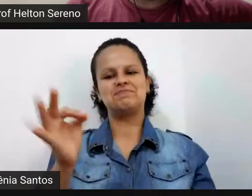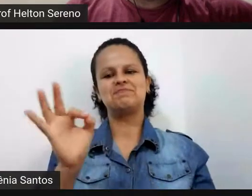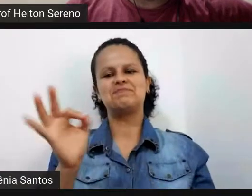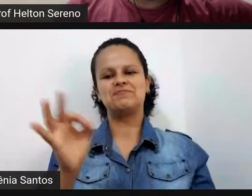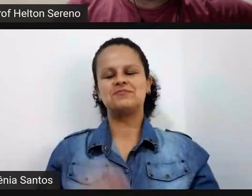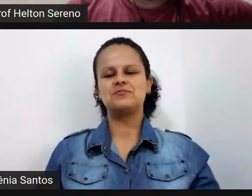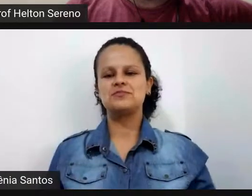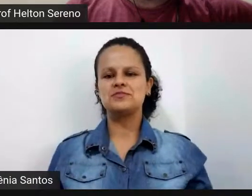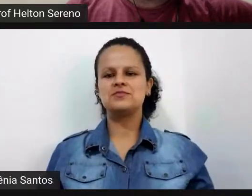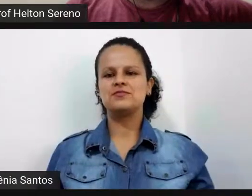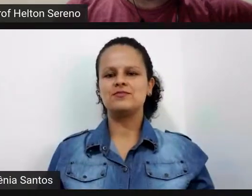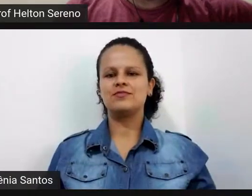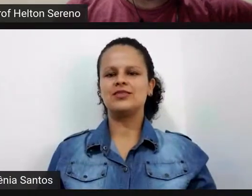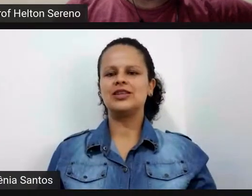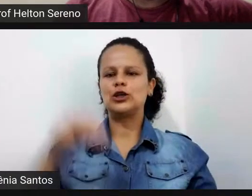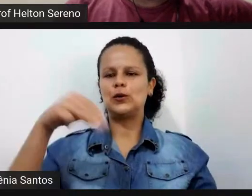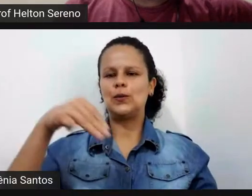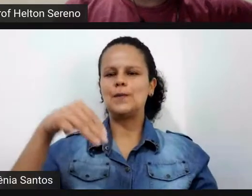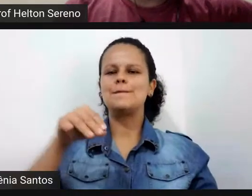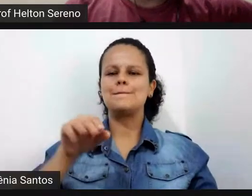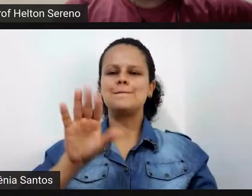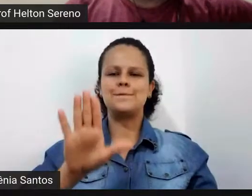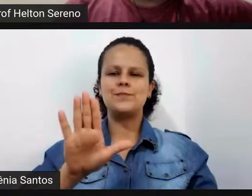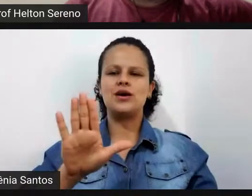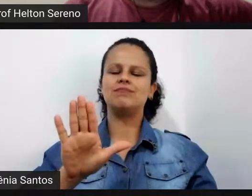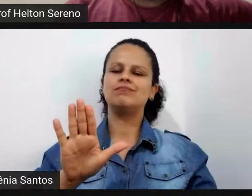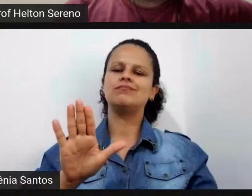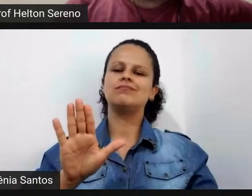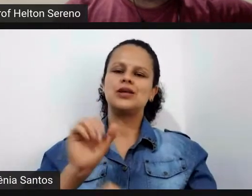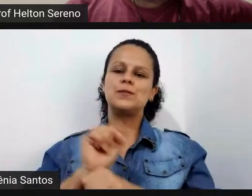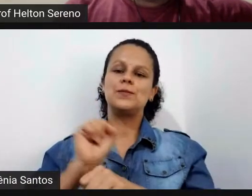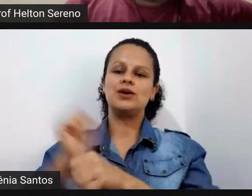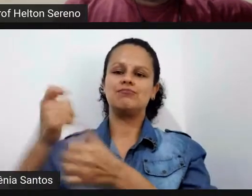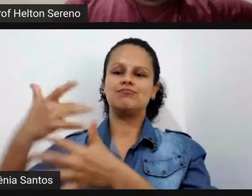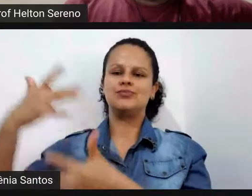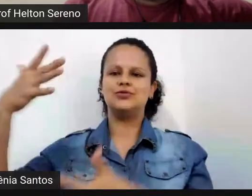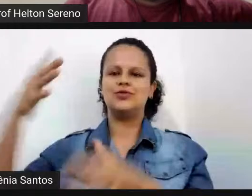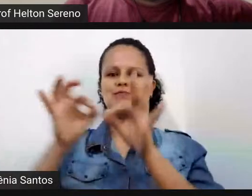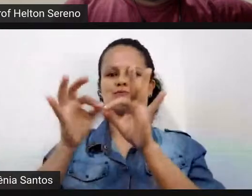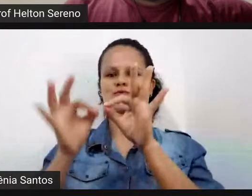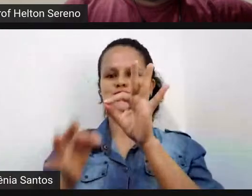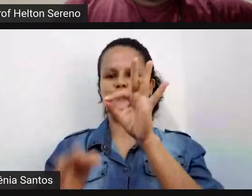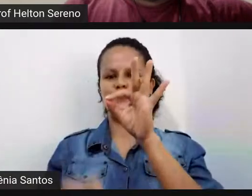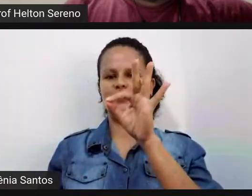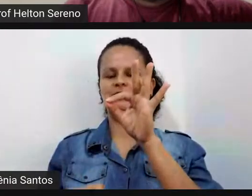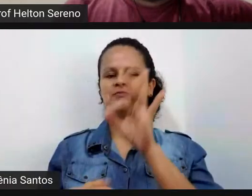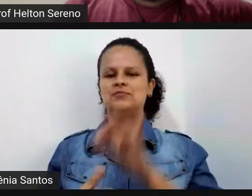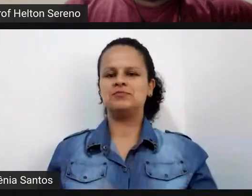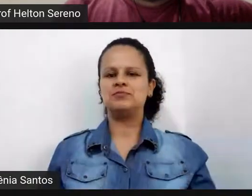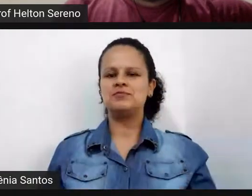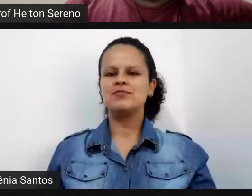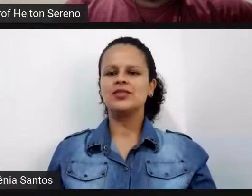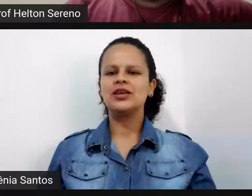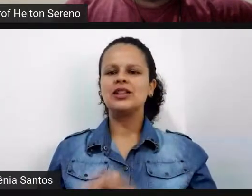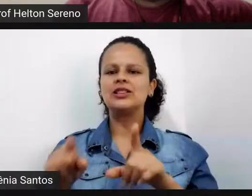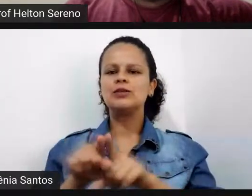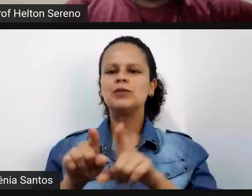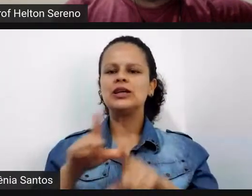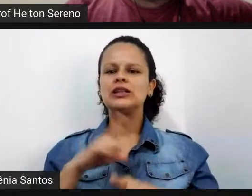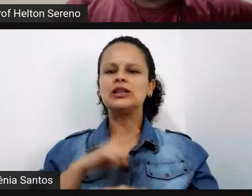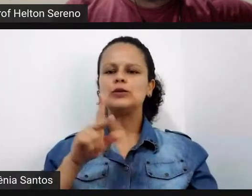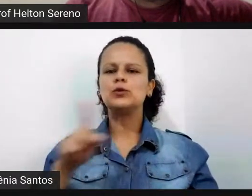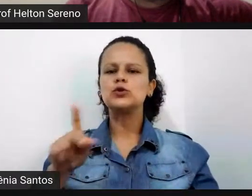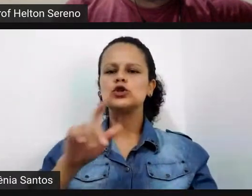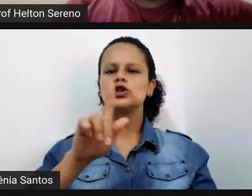só um minutinho gente que eu estou tem muito o chat está bem grandinho aqui eu estou só com o a professora Juliana colocou aqui que teve uma